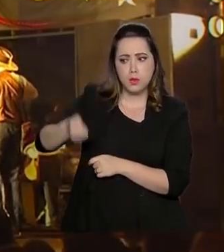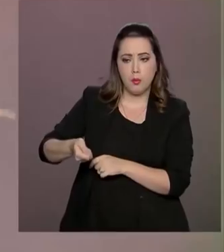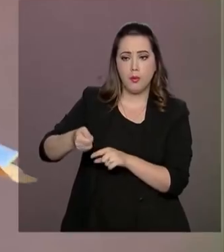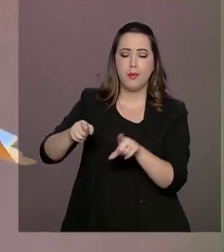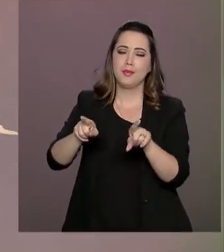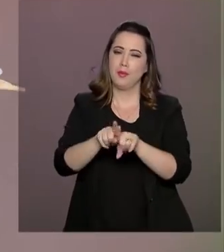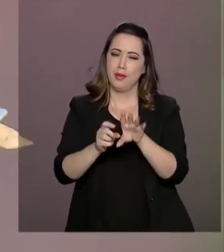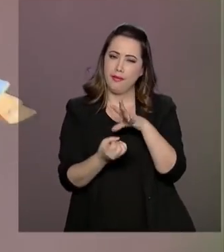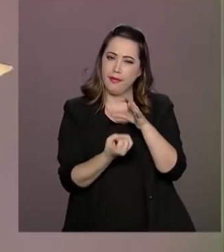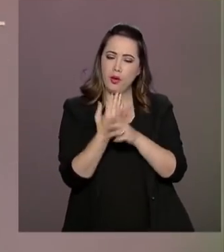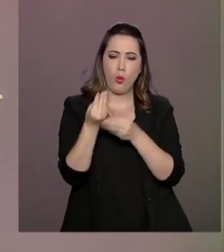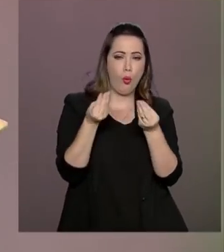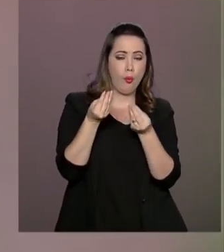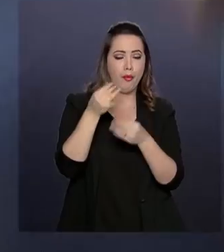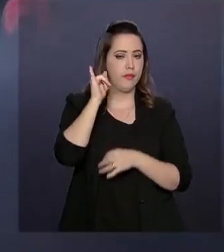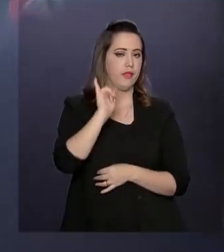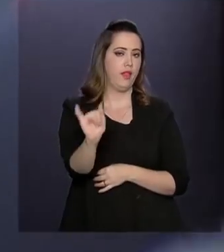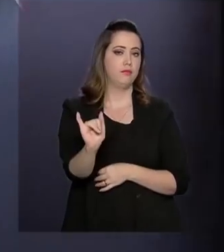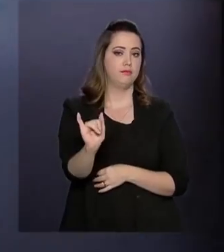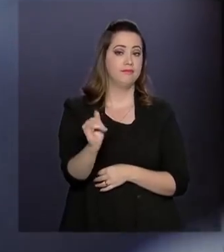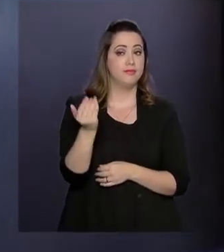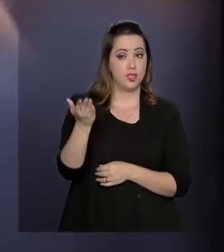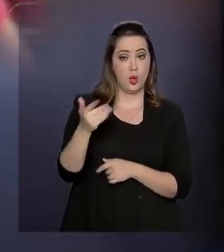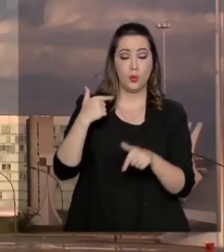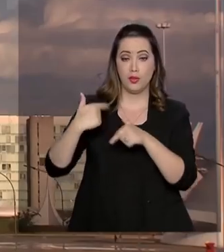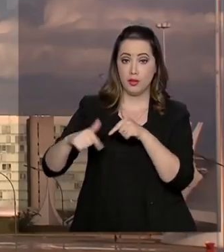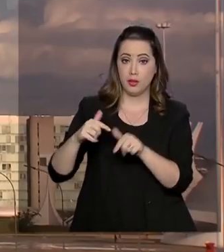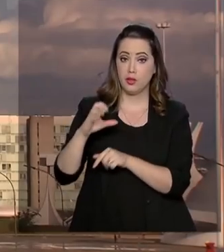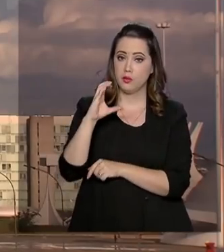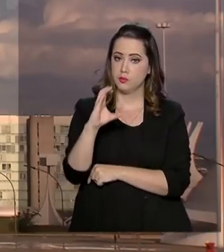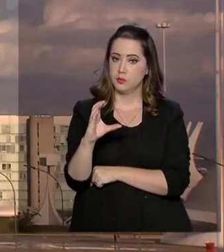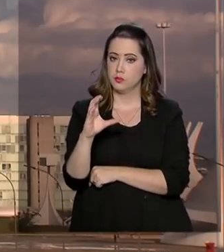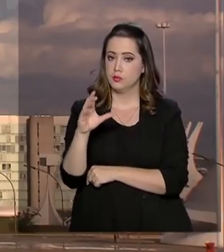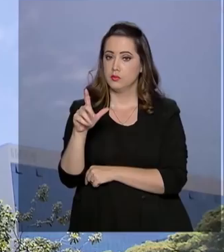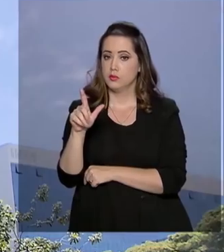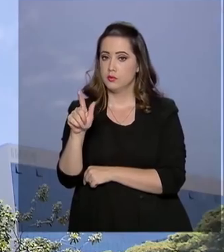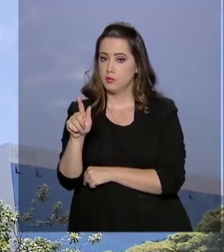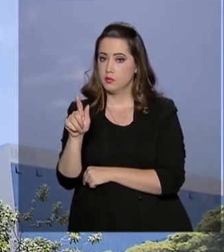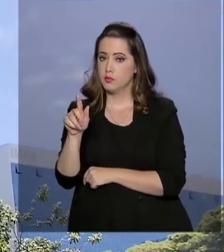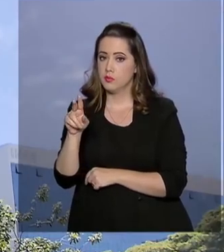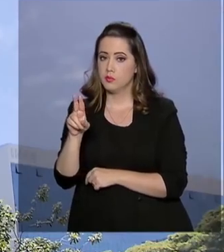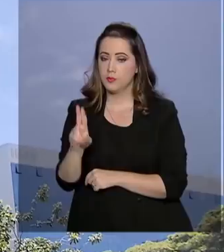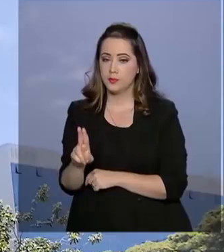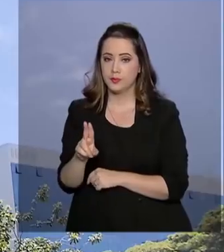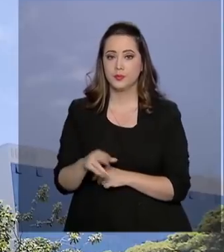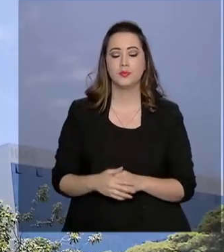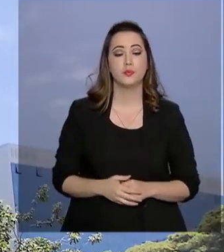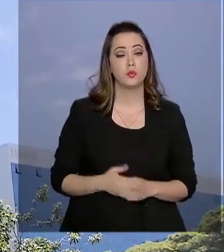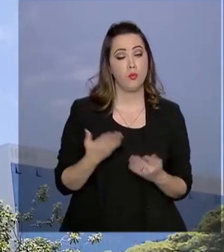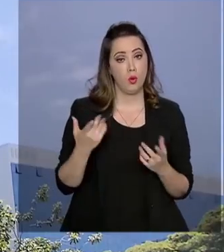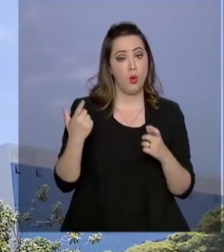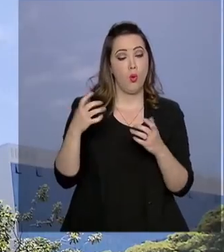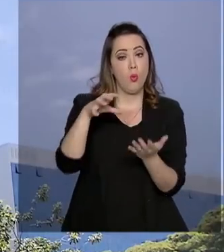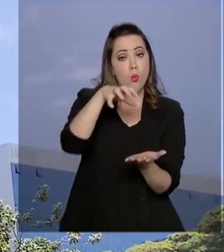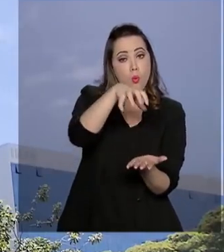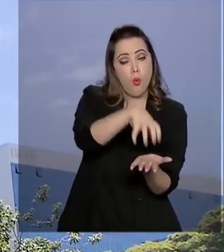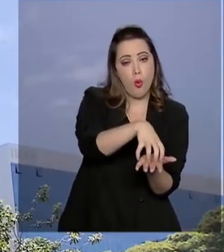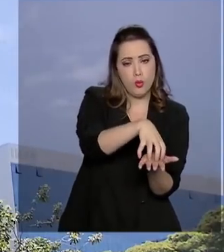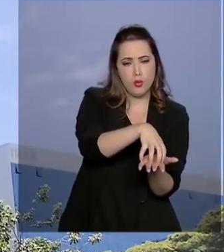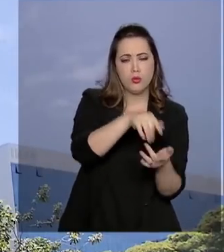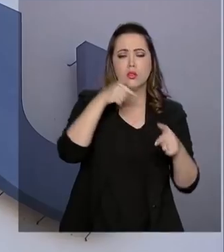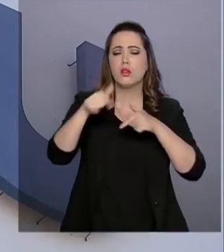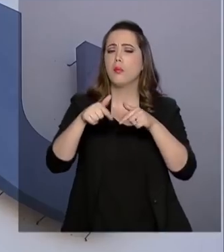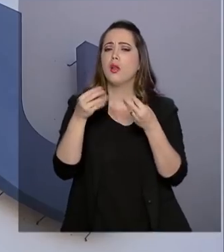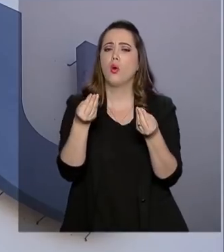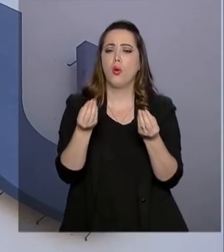criações de prevenção. É aqui que entra o papel da Controladoria Geral da União. O órgão atua principalmente